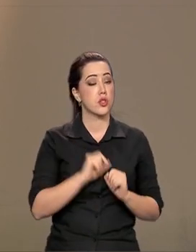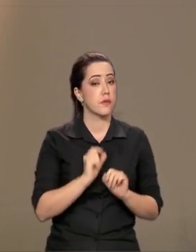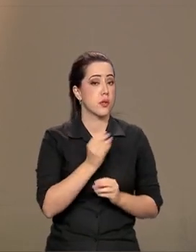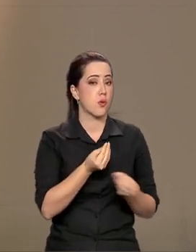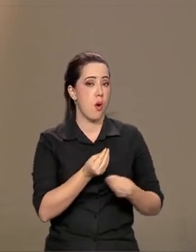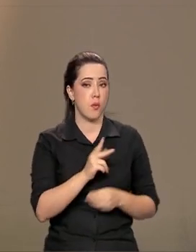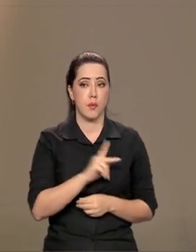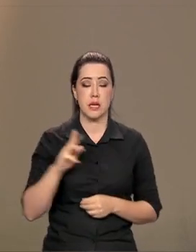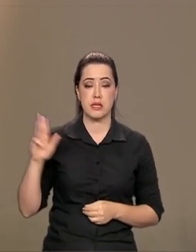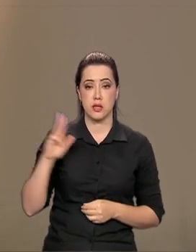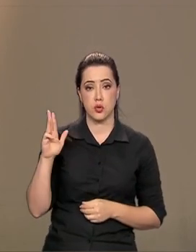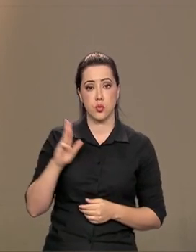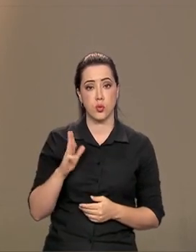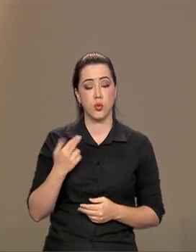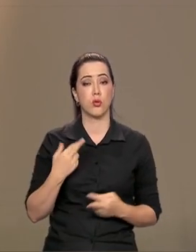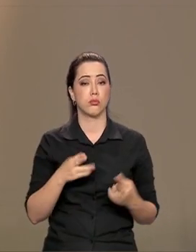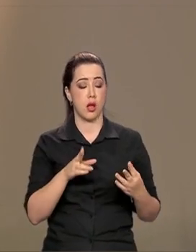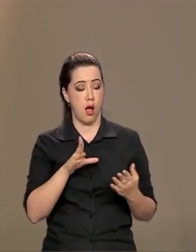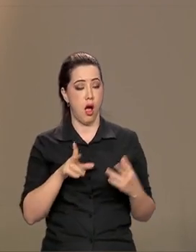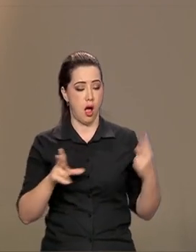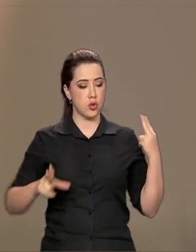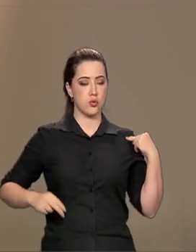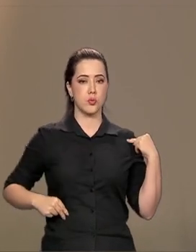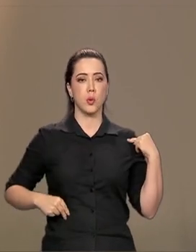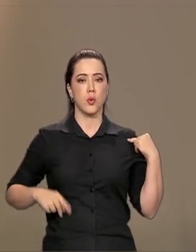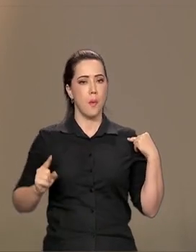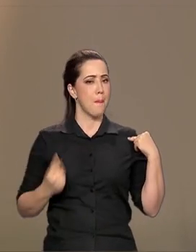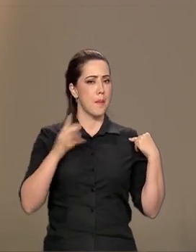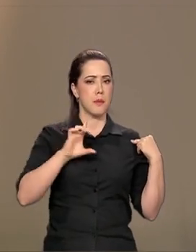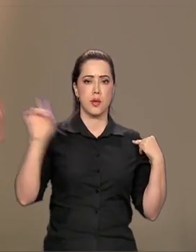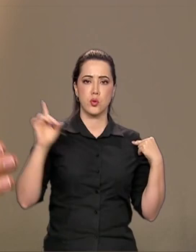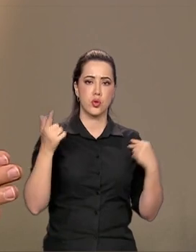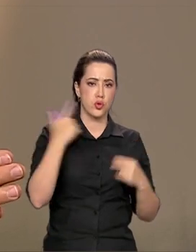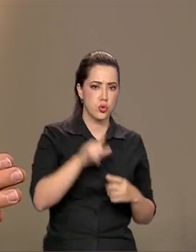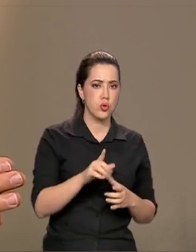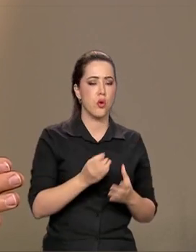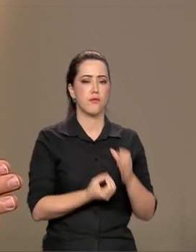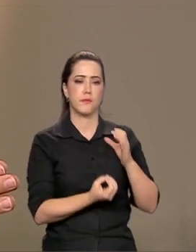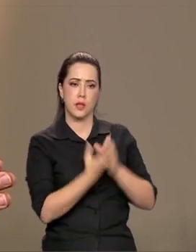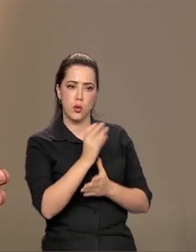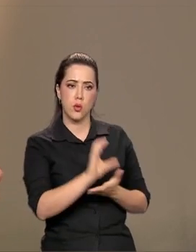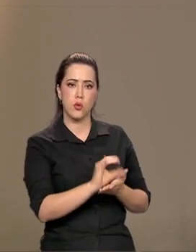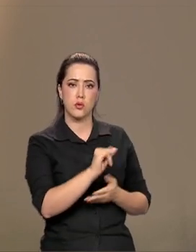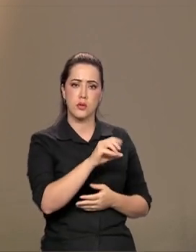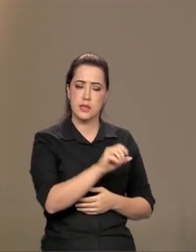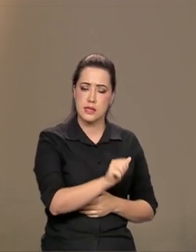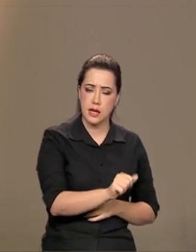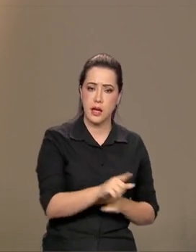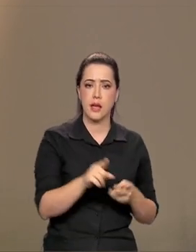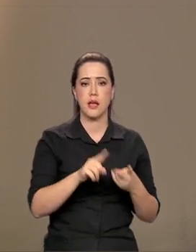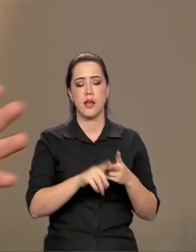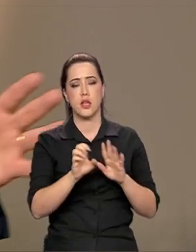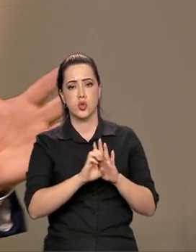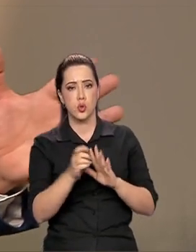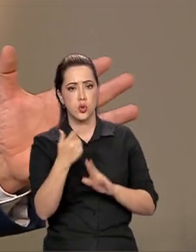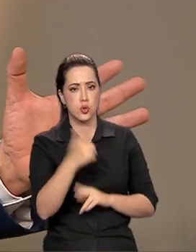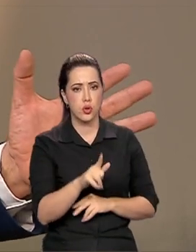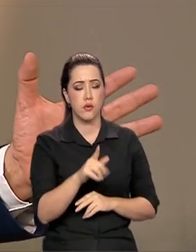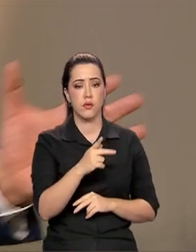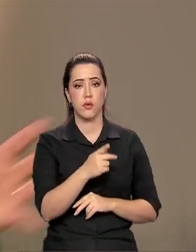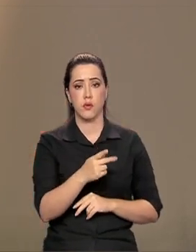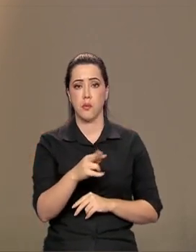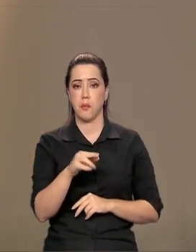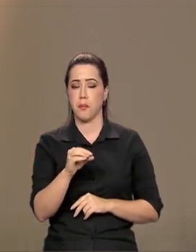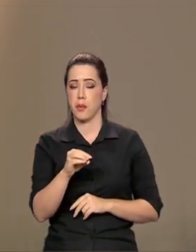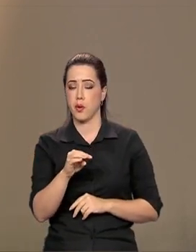primeiro dia, ele recompôs novamente o Conselho, reeditou o Procatadores e estabelecemos um processo de